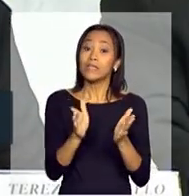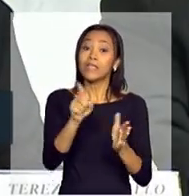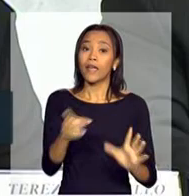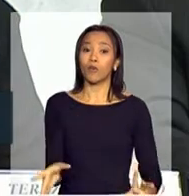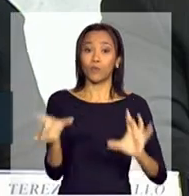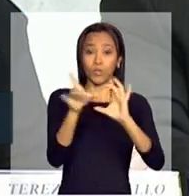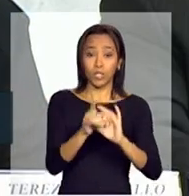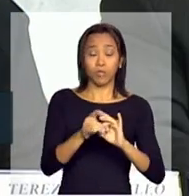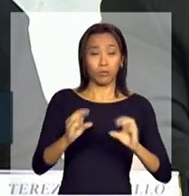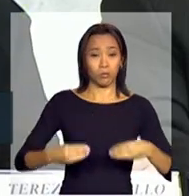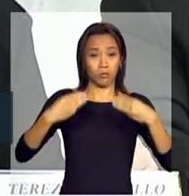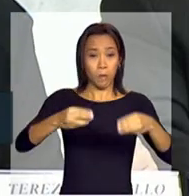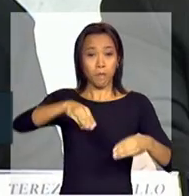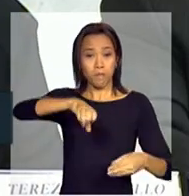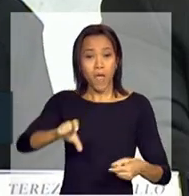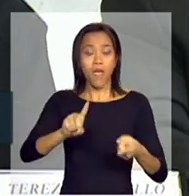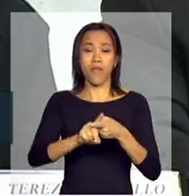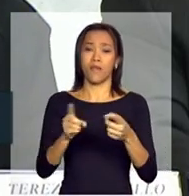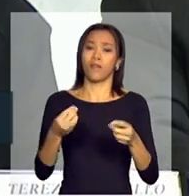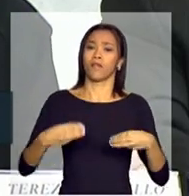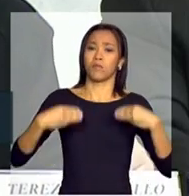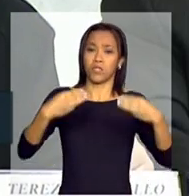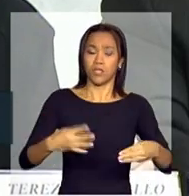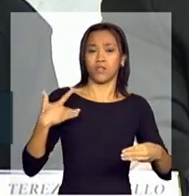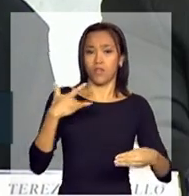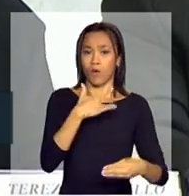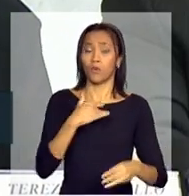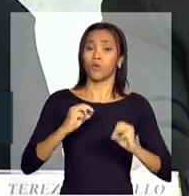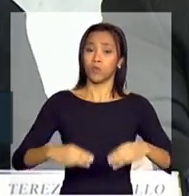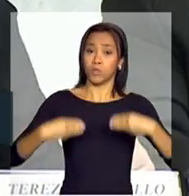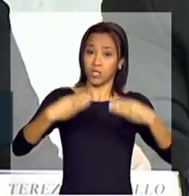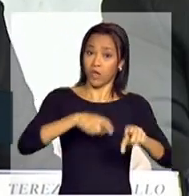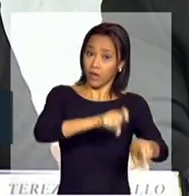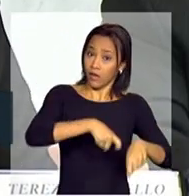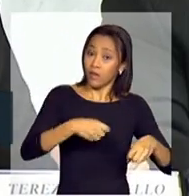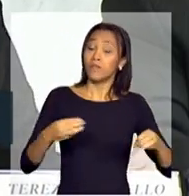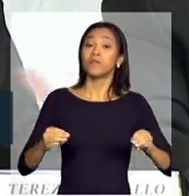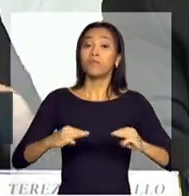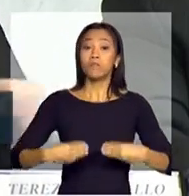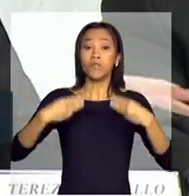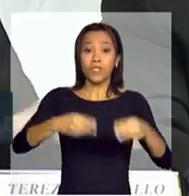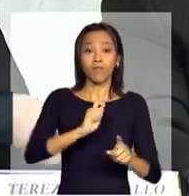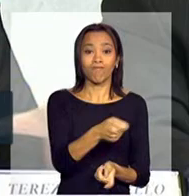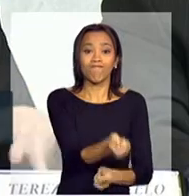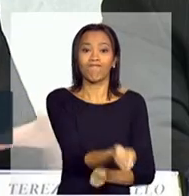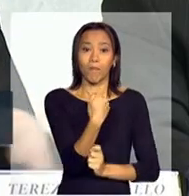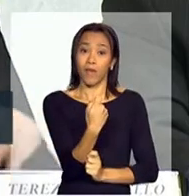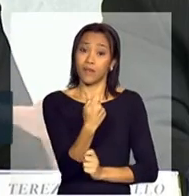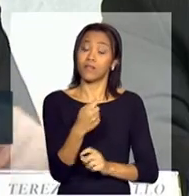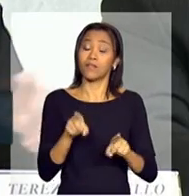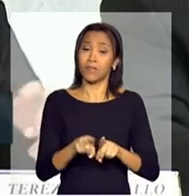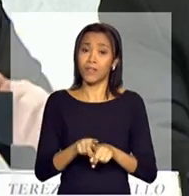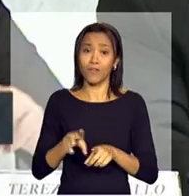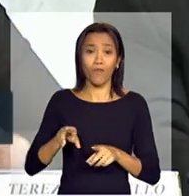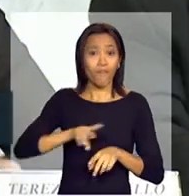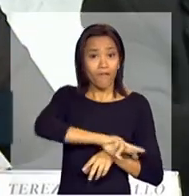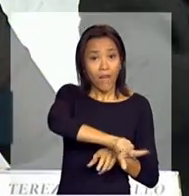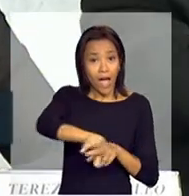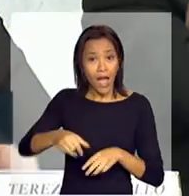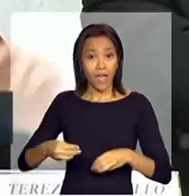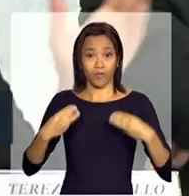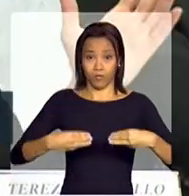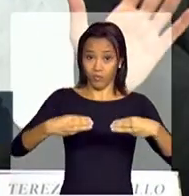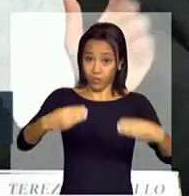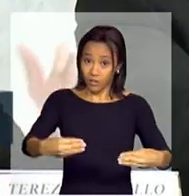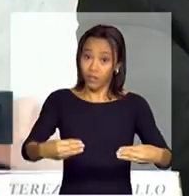Educação, o Ministério da Saúde, o Ministério do Desenvolvimento Agrário, o Ministério da Pesca, e que participa, como participação